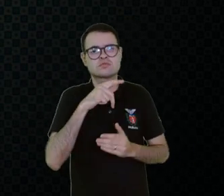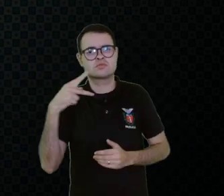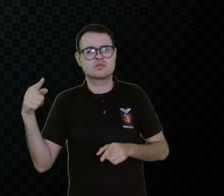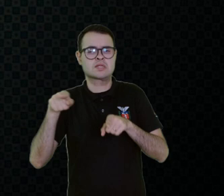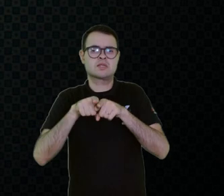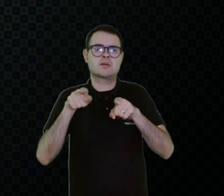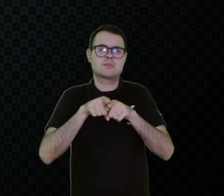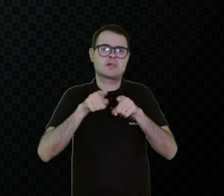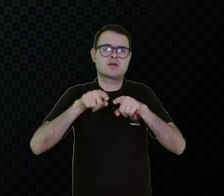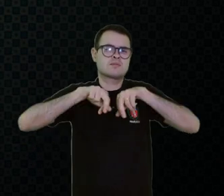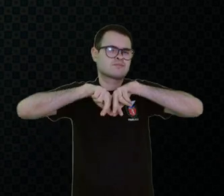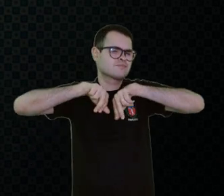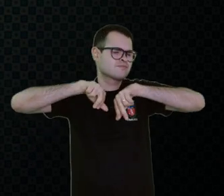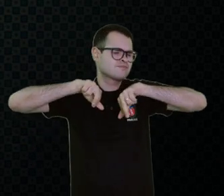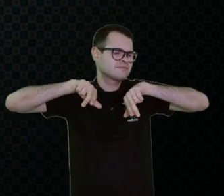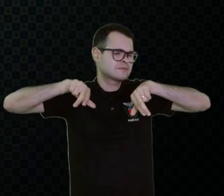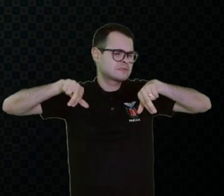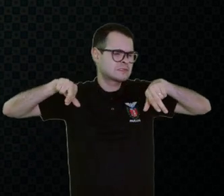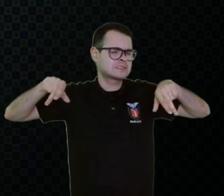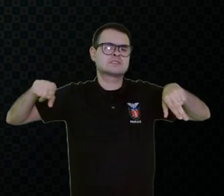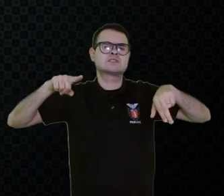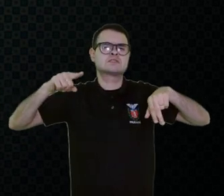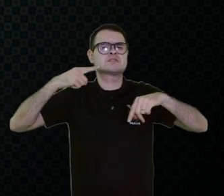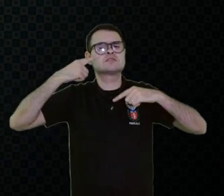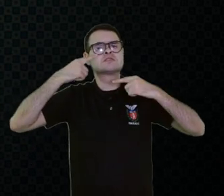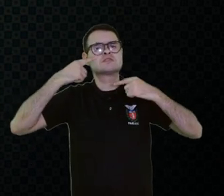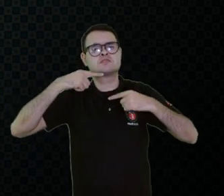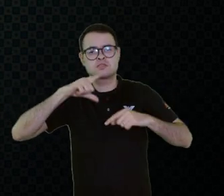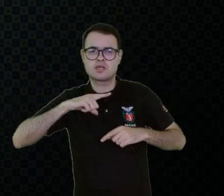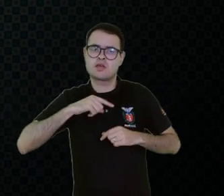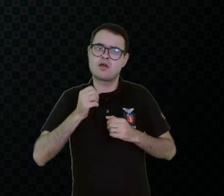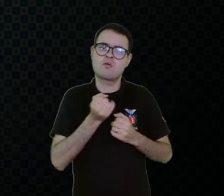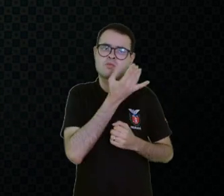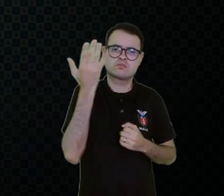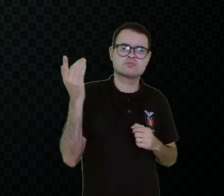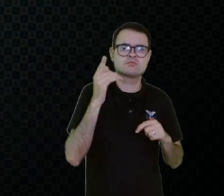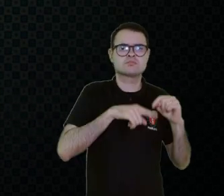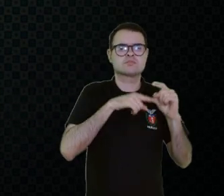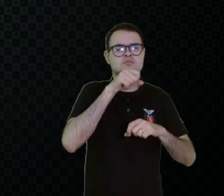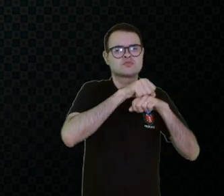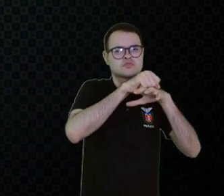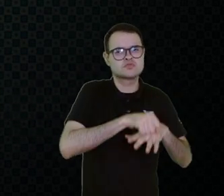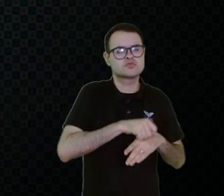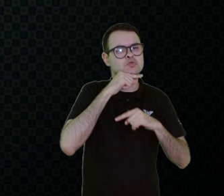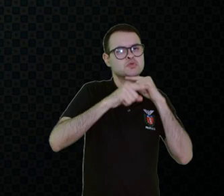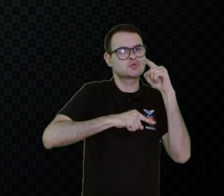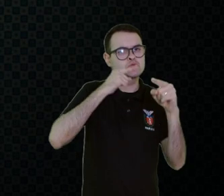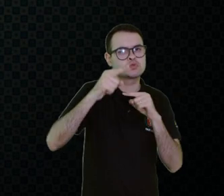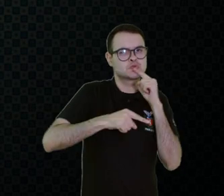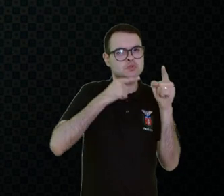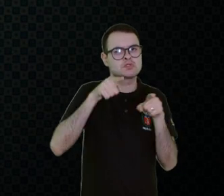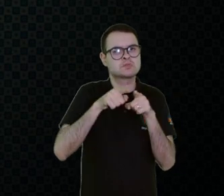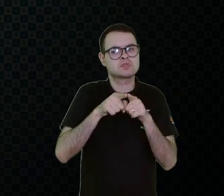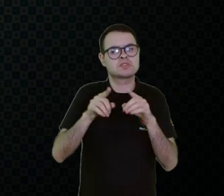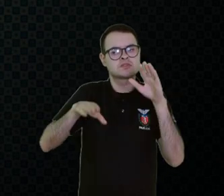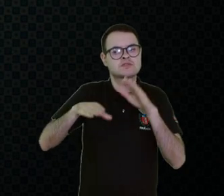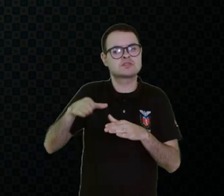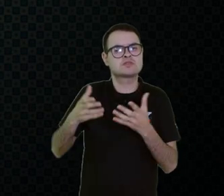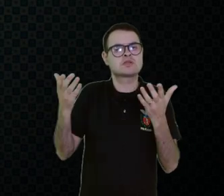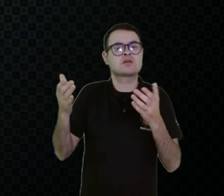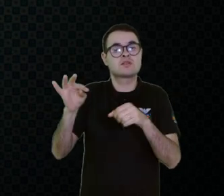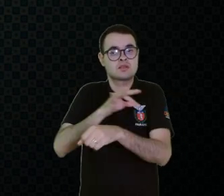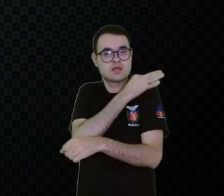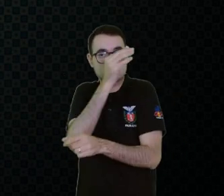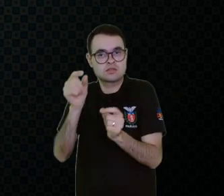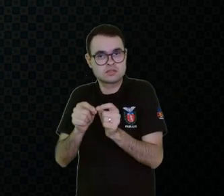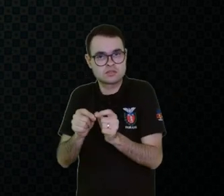forma, porque eu acho ele bastante interessante, quando a gente tem dúvida se foi aquilo que a pessoa quis se comunicar. Técnicas,